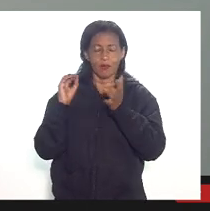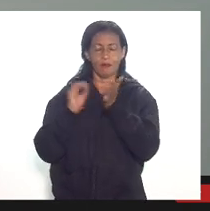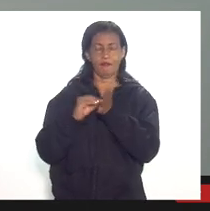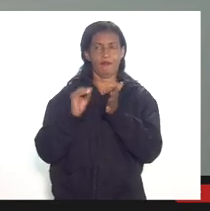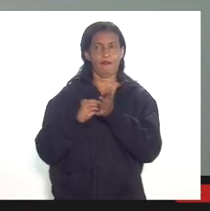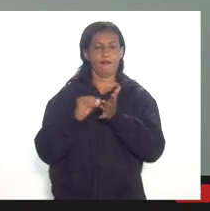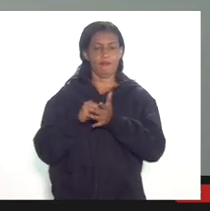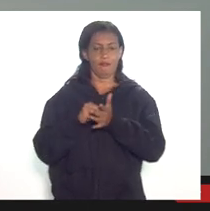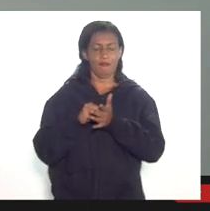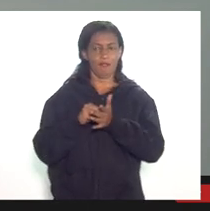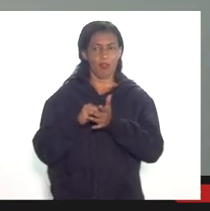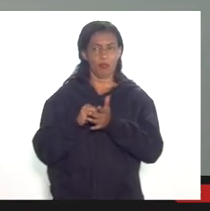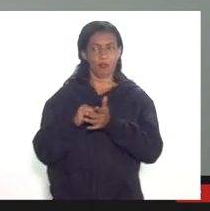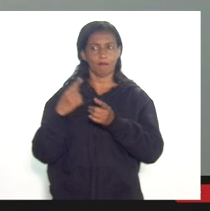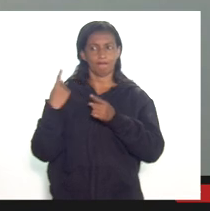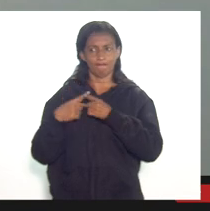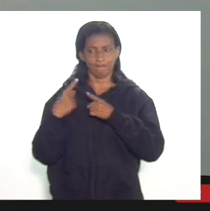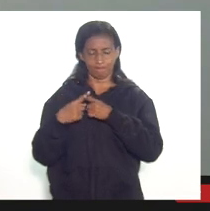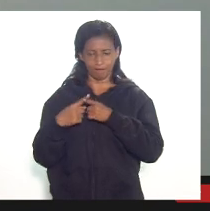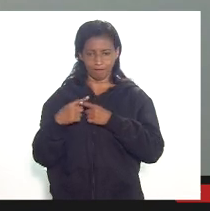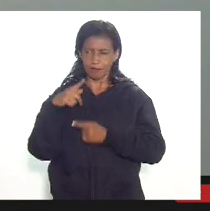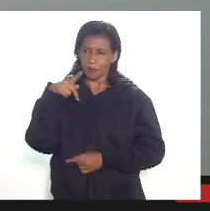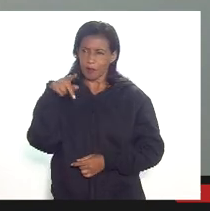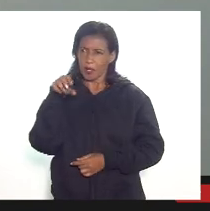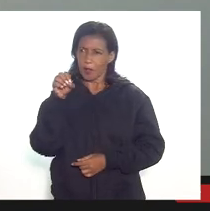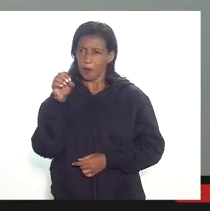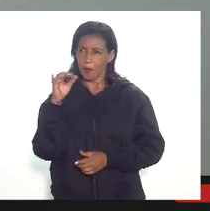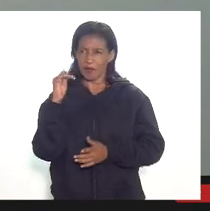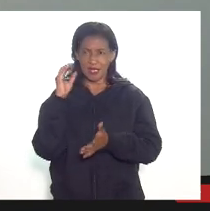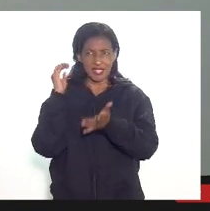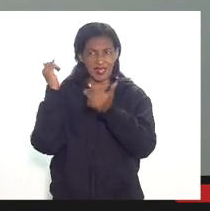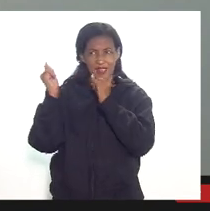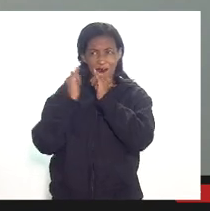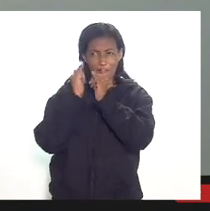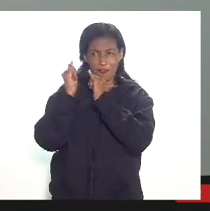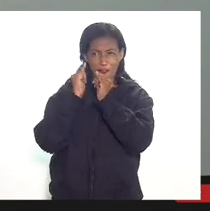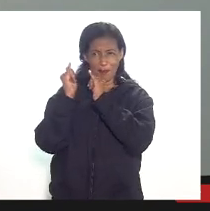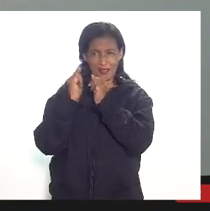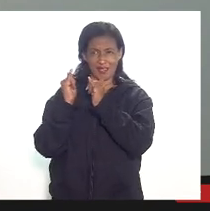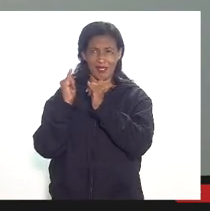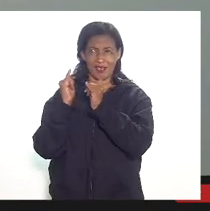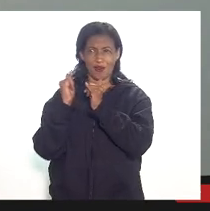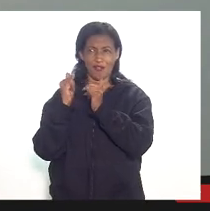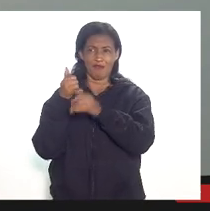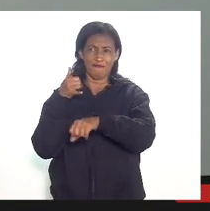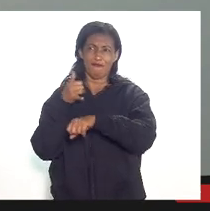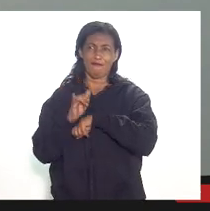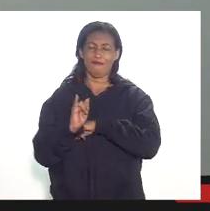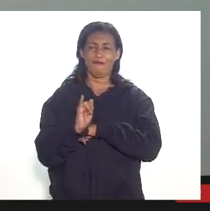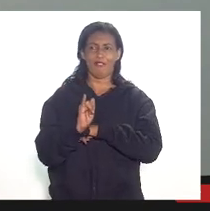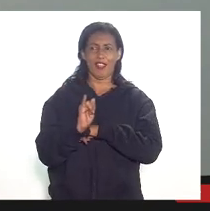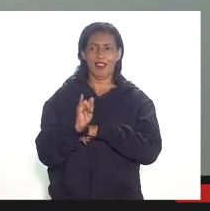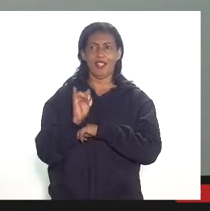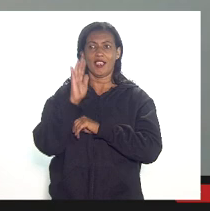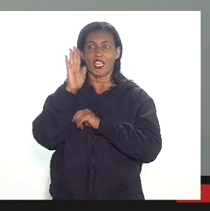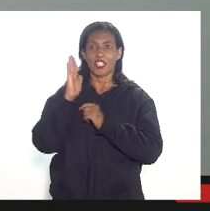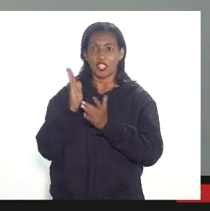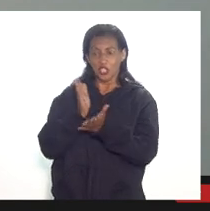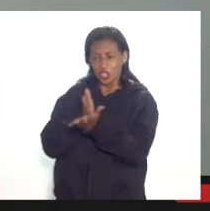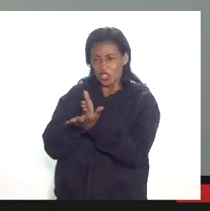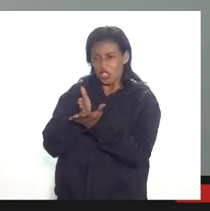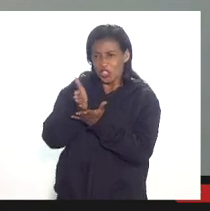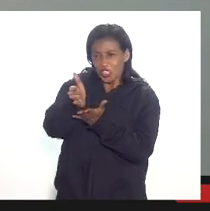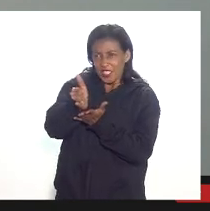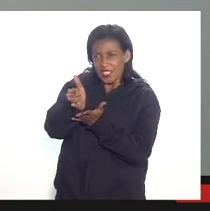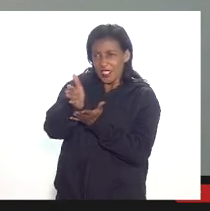por quê? porque há pobreza na forma da informação prestada para nós embora nós apontemos a direção que nós precisamos a